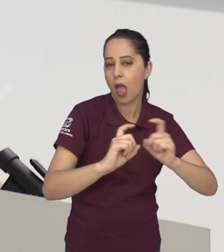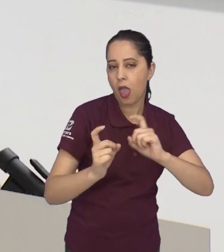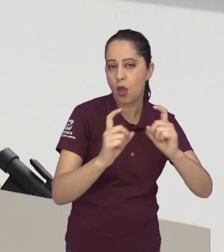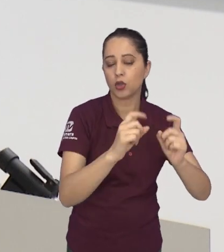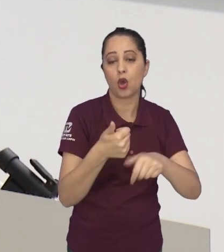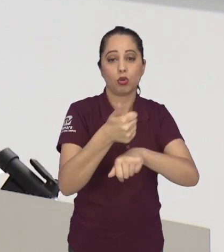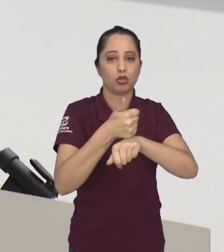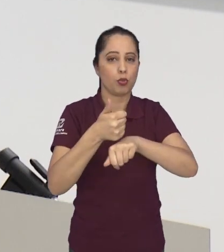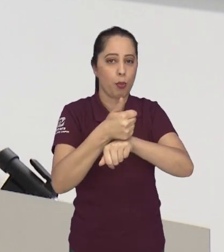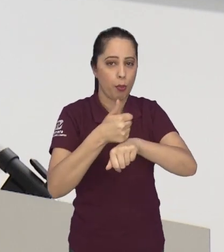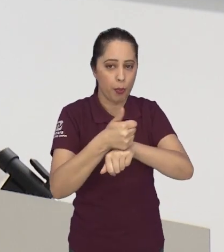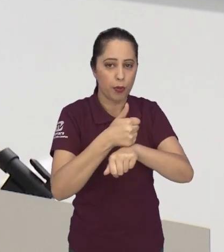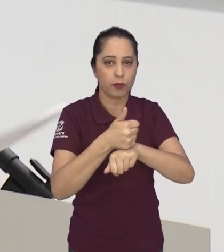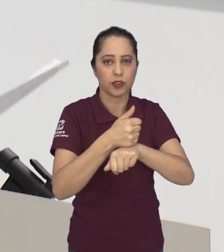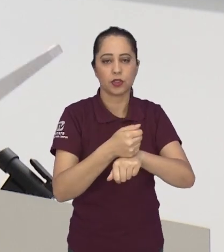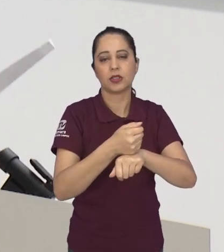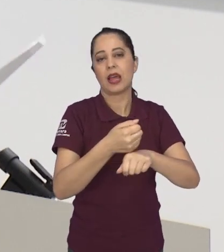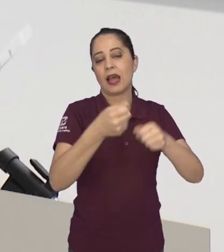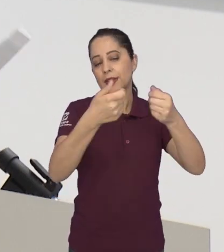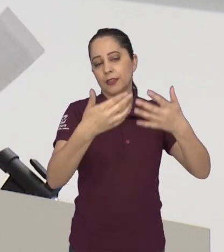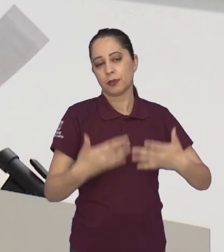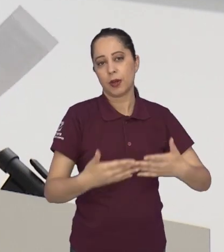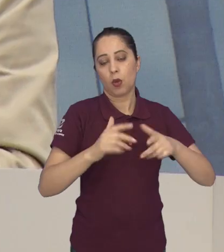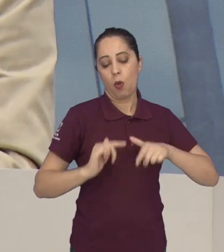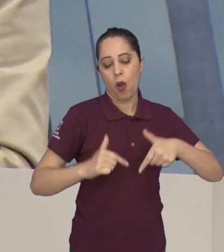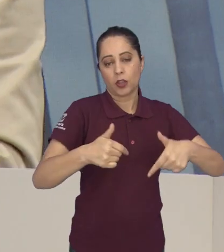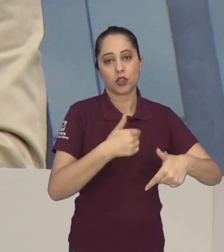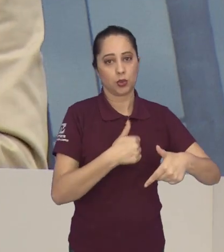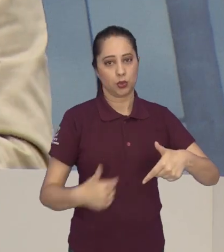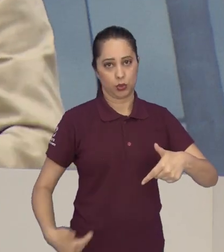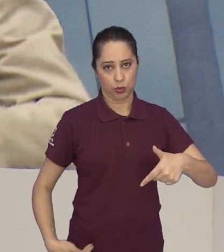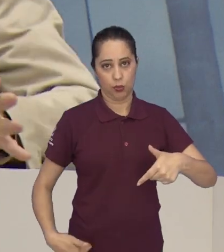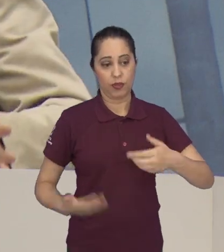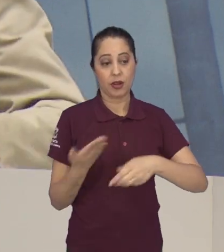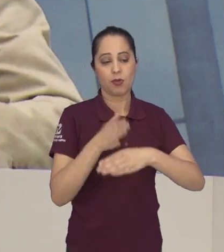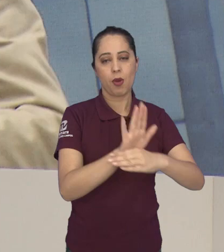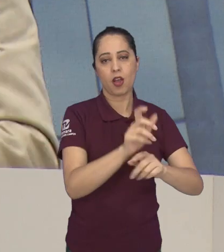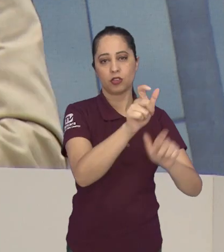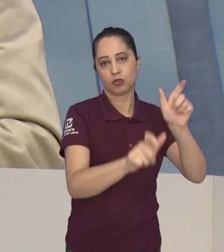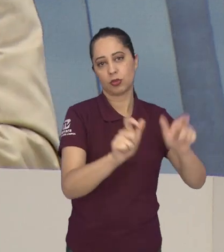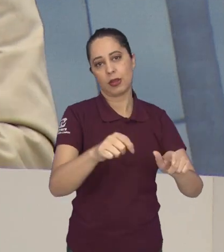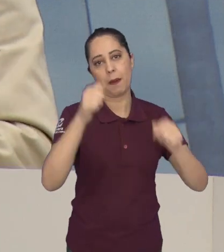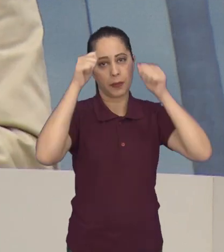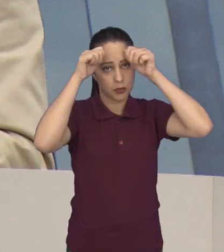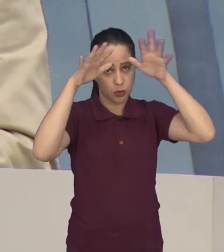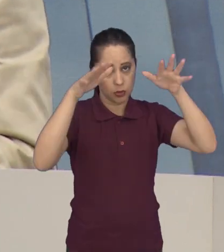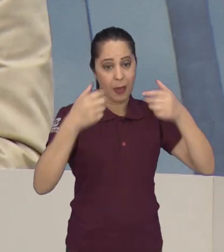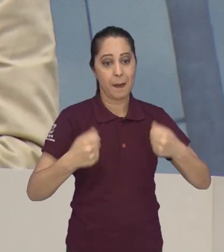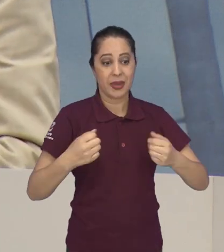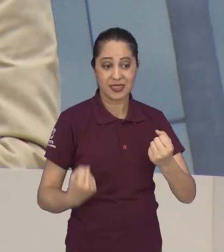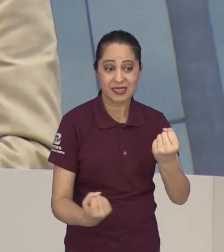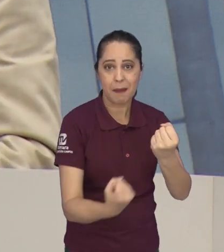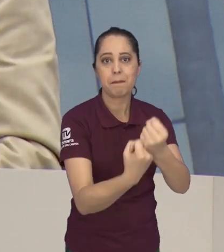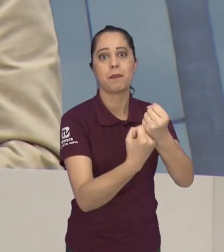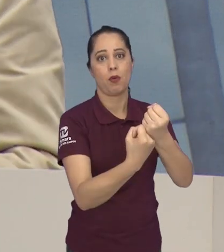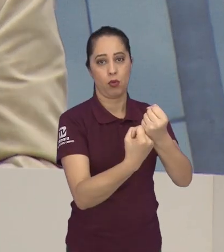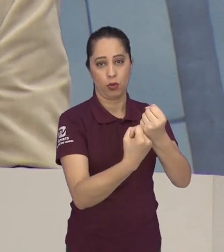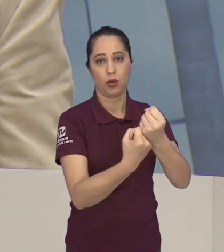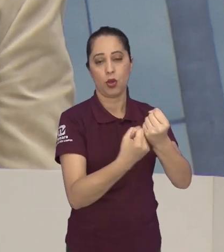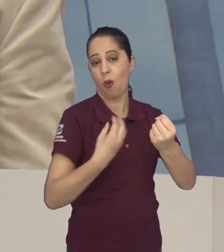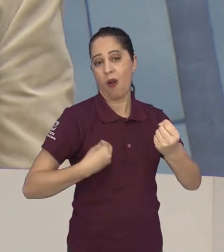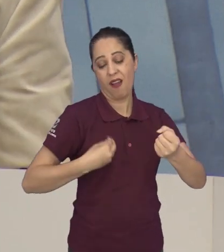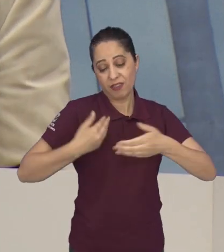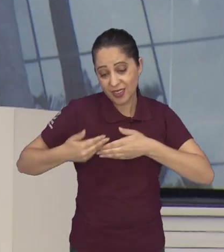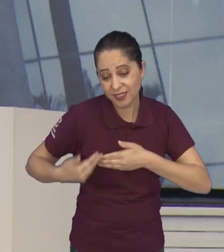que debateu sobre as políticas públicas para os autistas. Segundo Petite, é preciso garantir apoio aos autistas durante